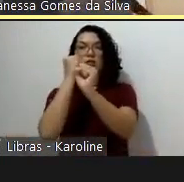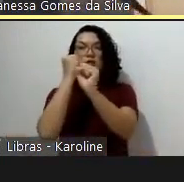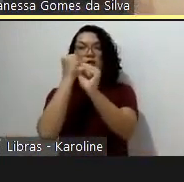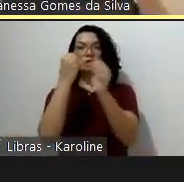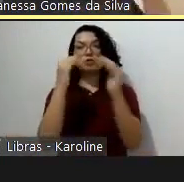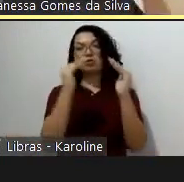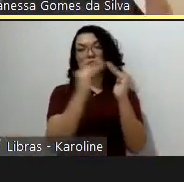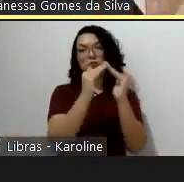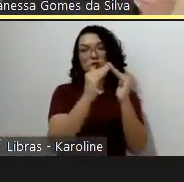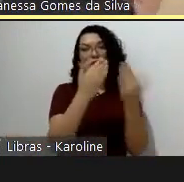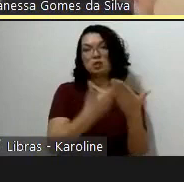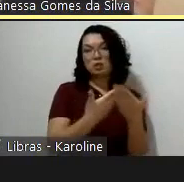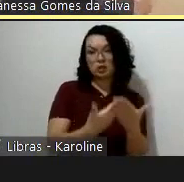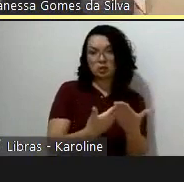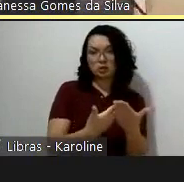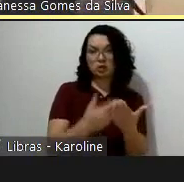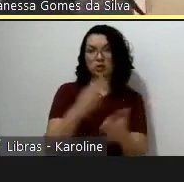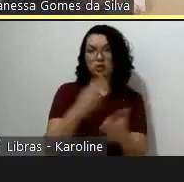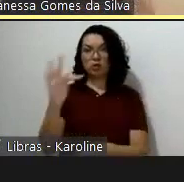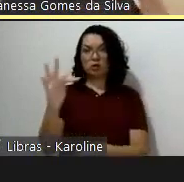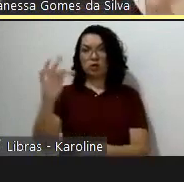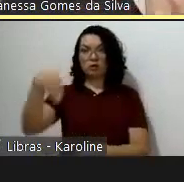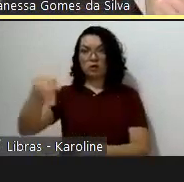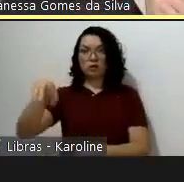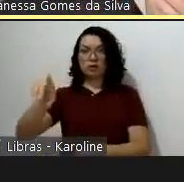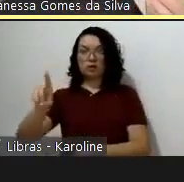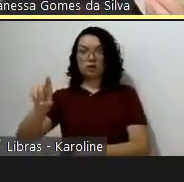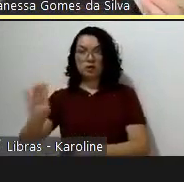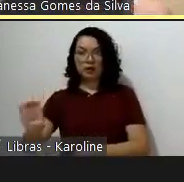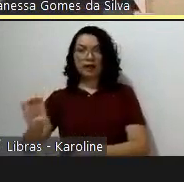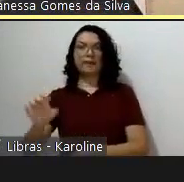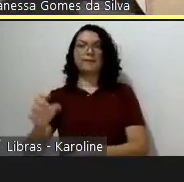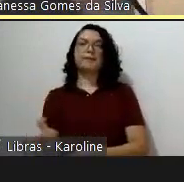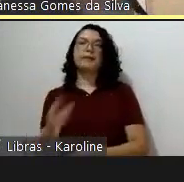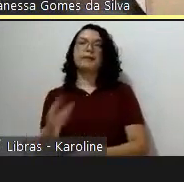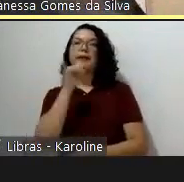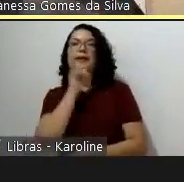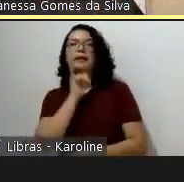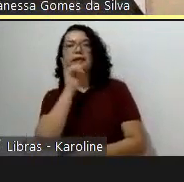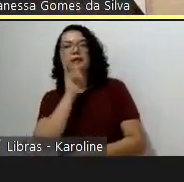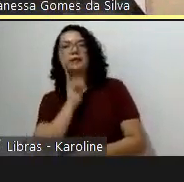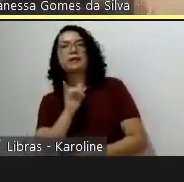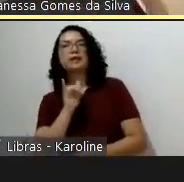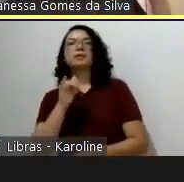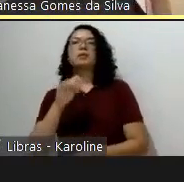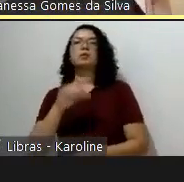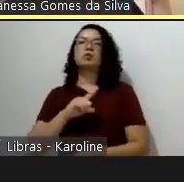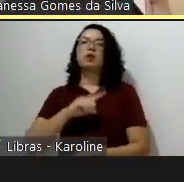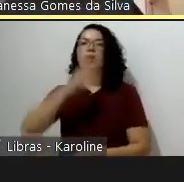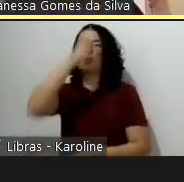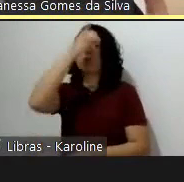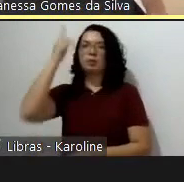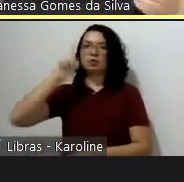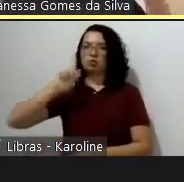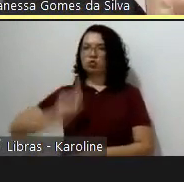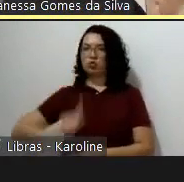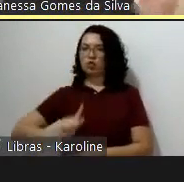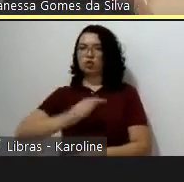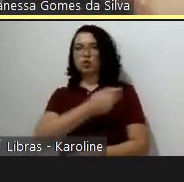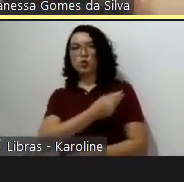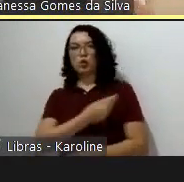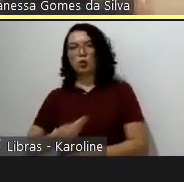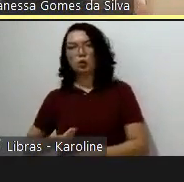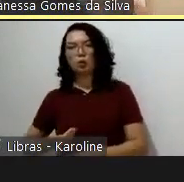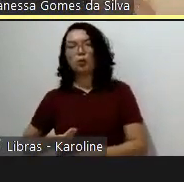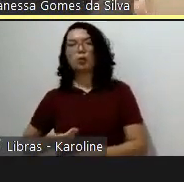melhor ambientalmente eu ter uma escola de quatro salas de aula ou eu ter uma escola de doze salas de aula com base em